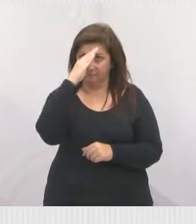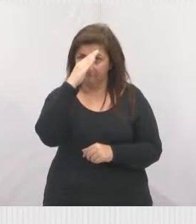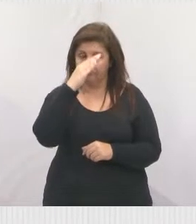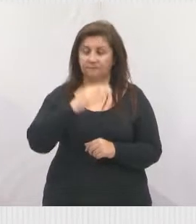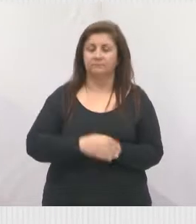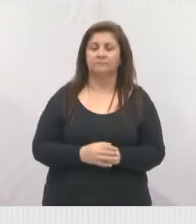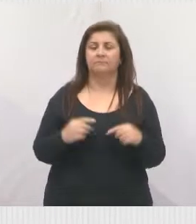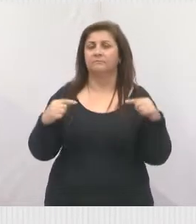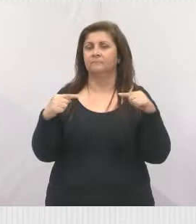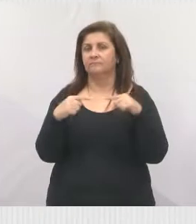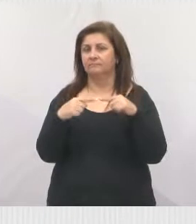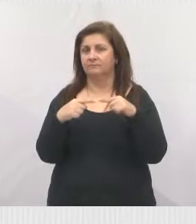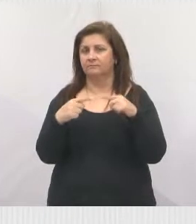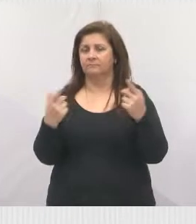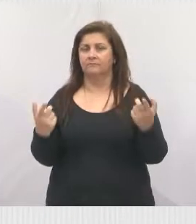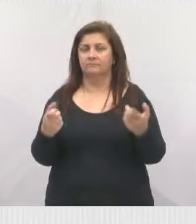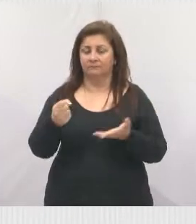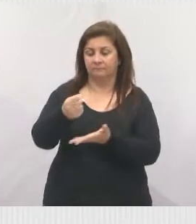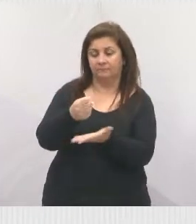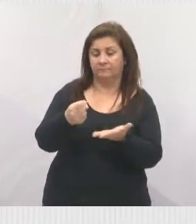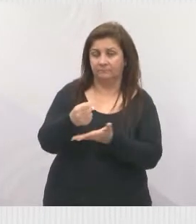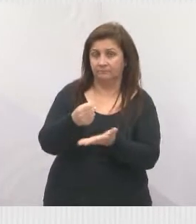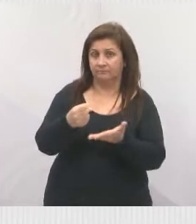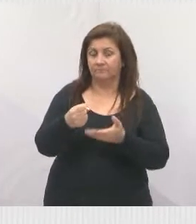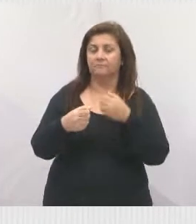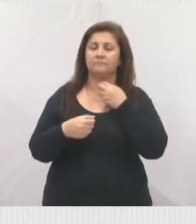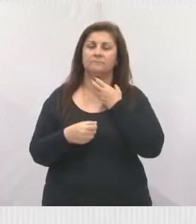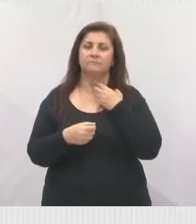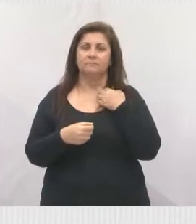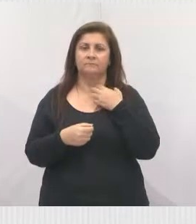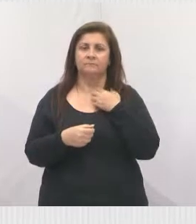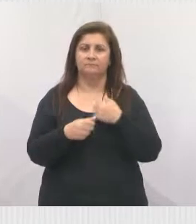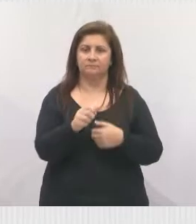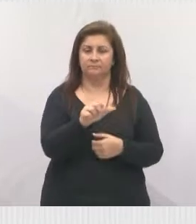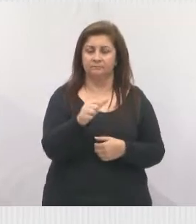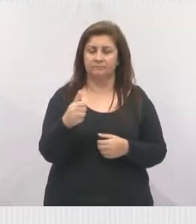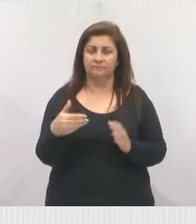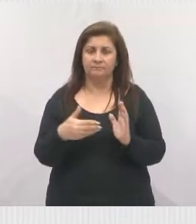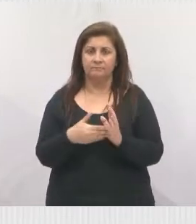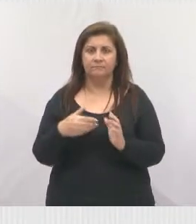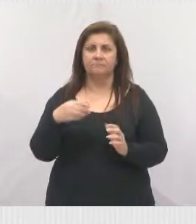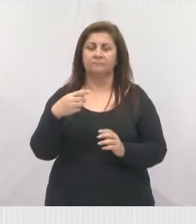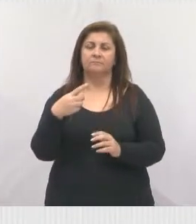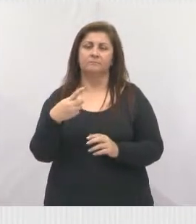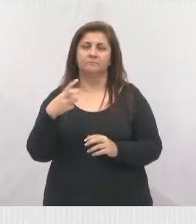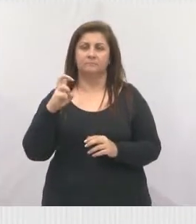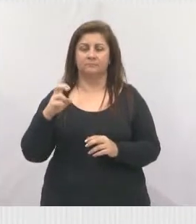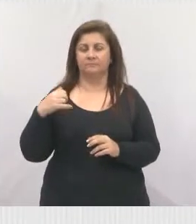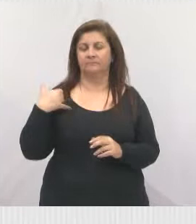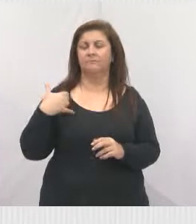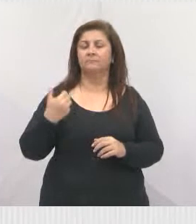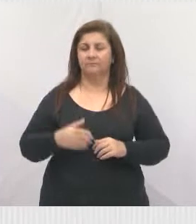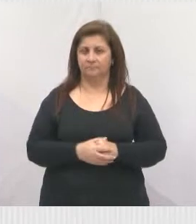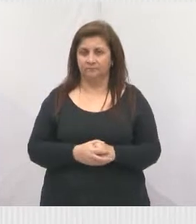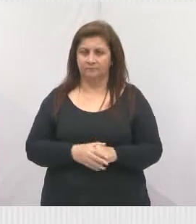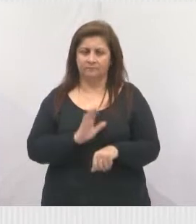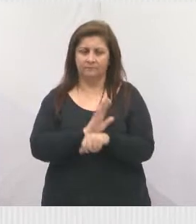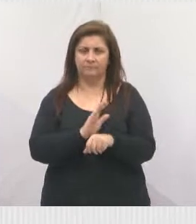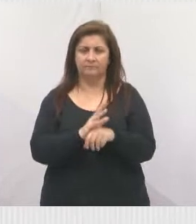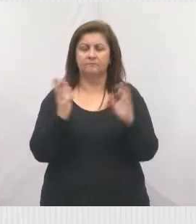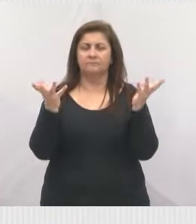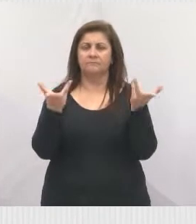nosso objetivo é as categorias de base, as categorias de 11, 13, 15, para que a gente possa dar uma qualidade